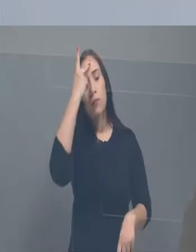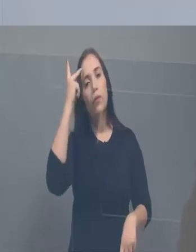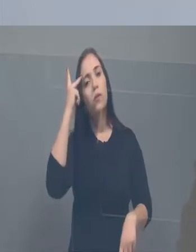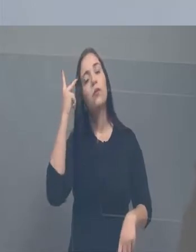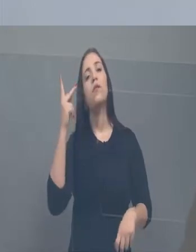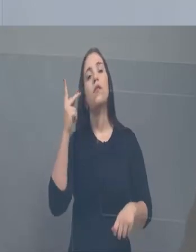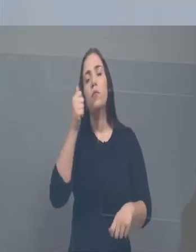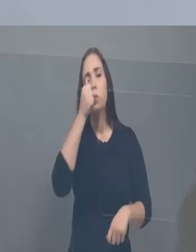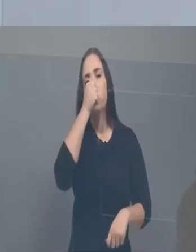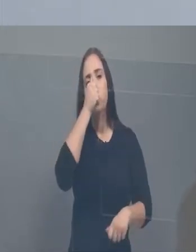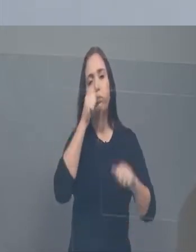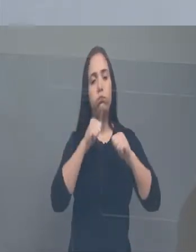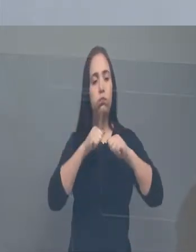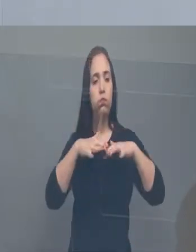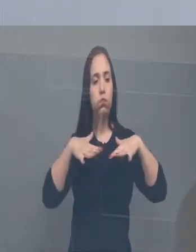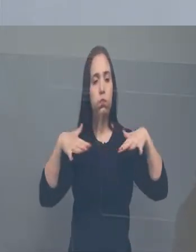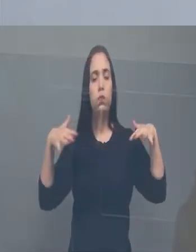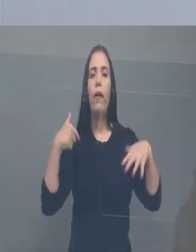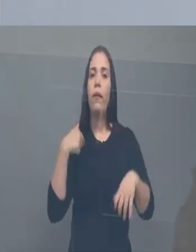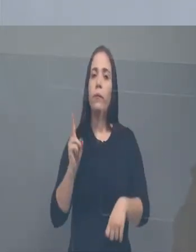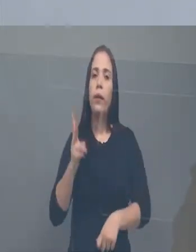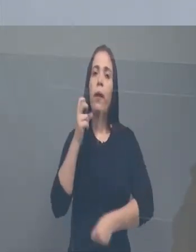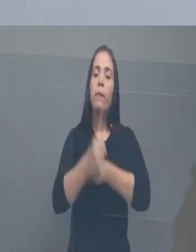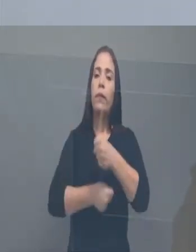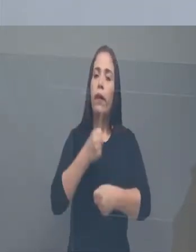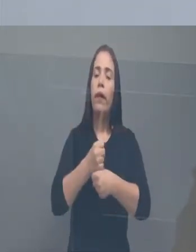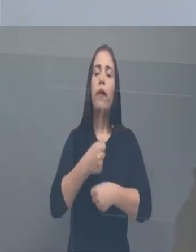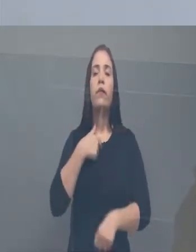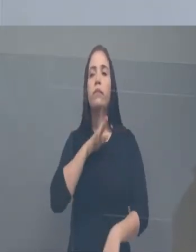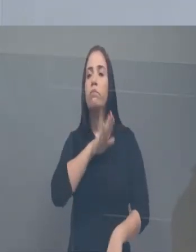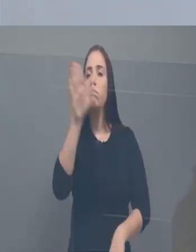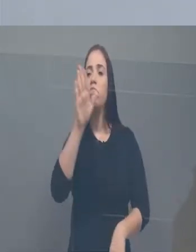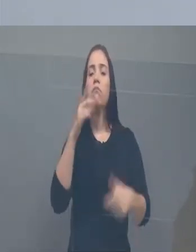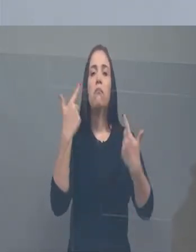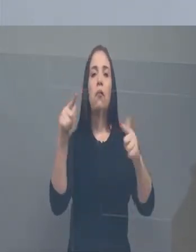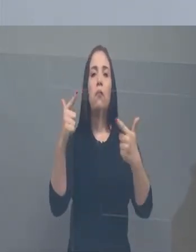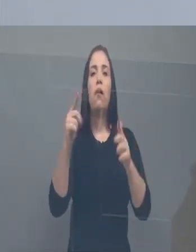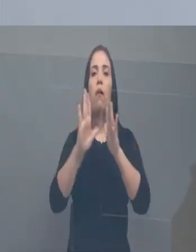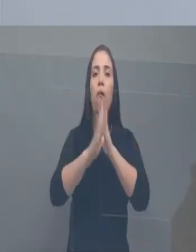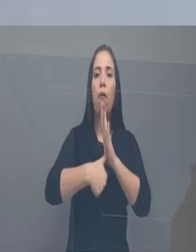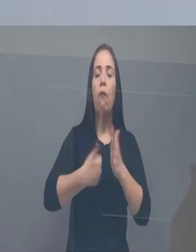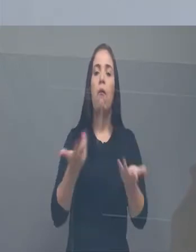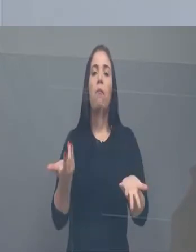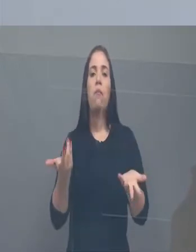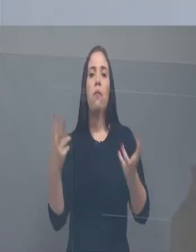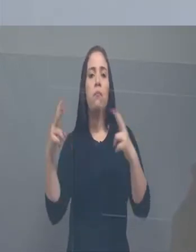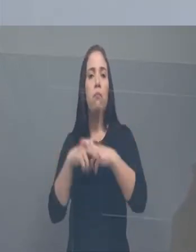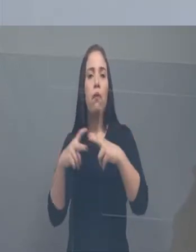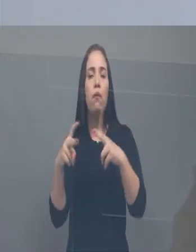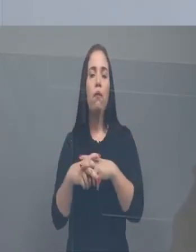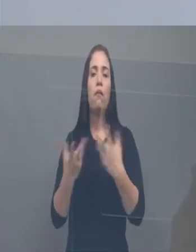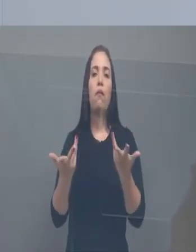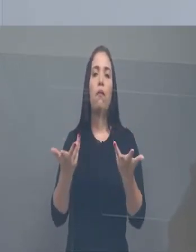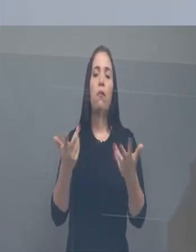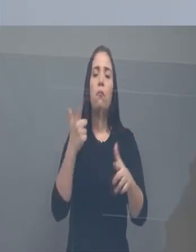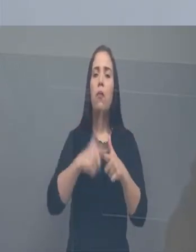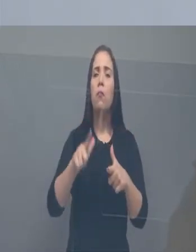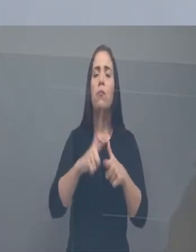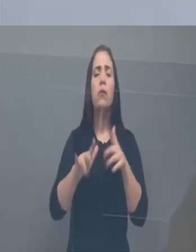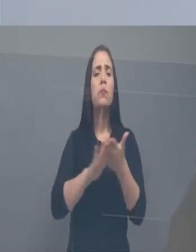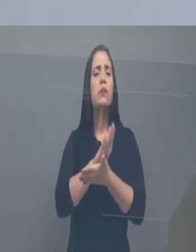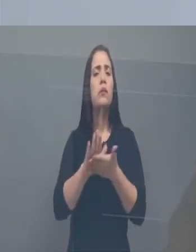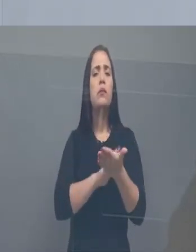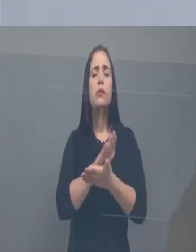termina o evento, depois de seis horas eu vou todo ano. Você não tem um empurrão, você não tem um roubo, você não tem uma confusão. É